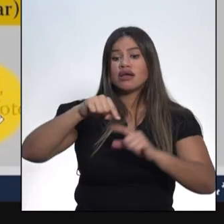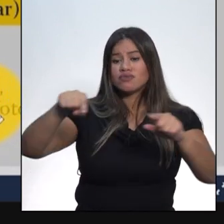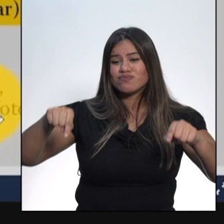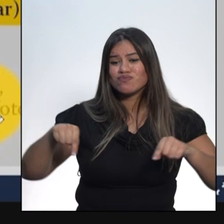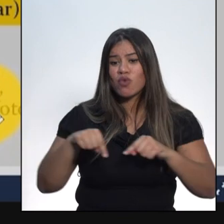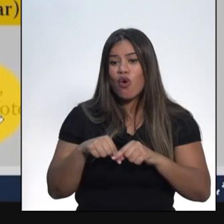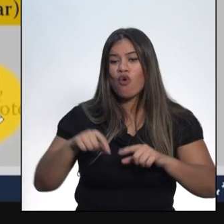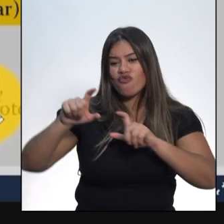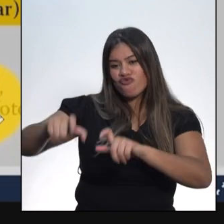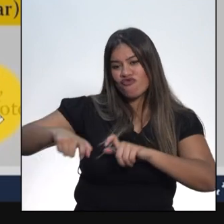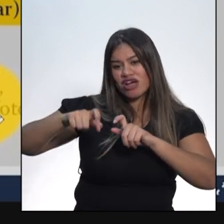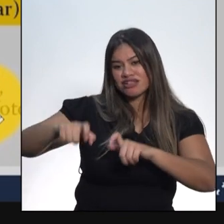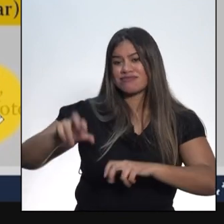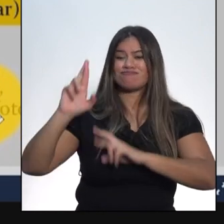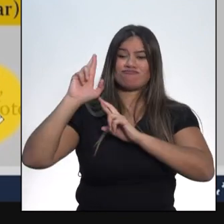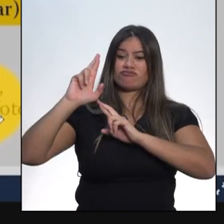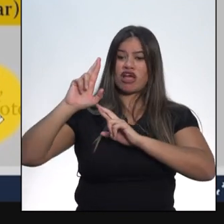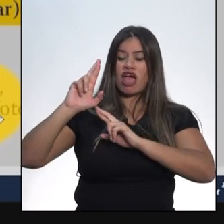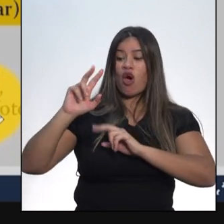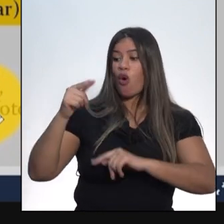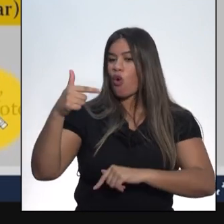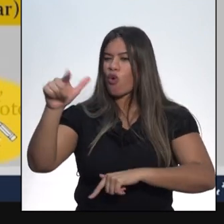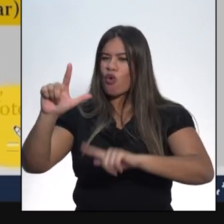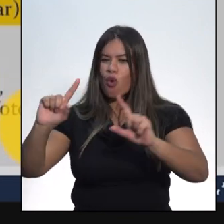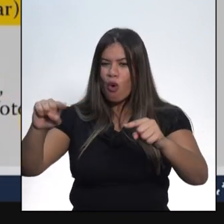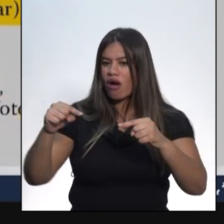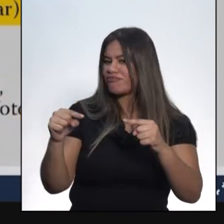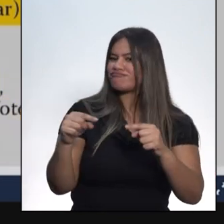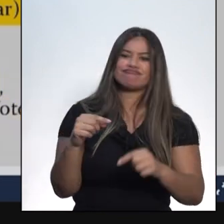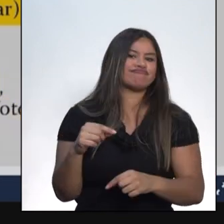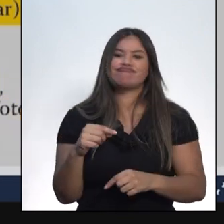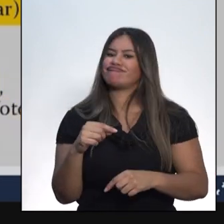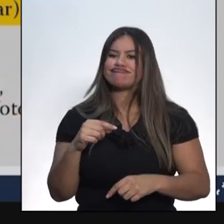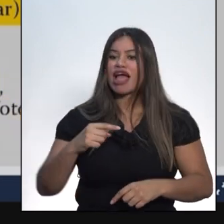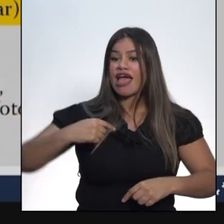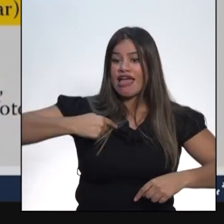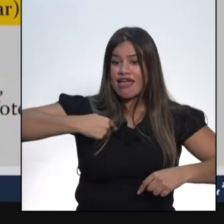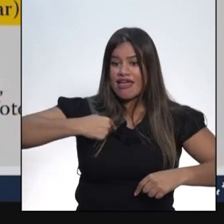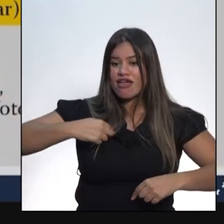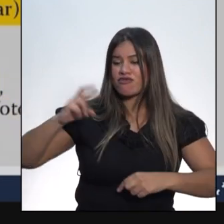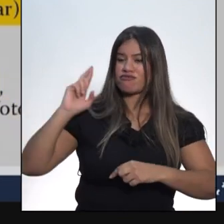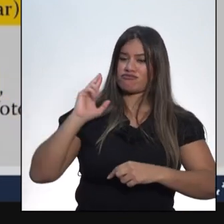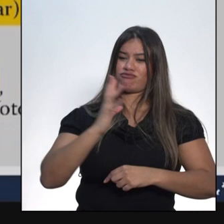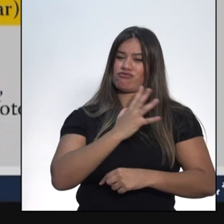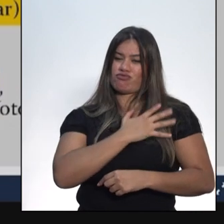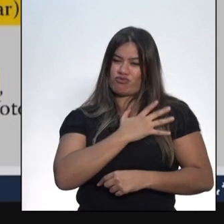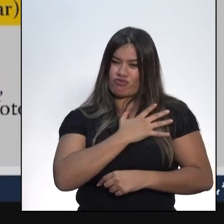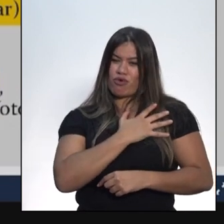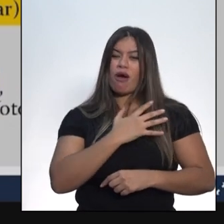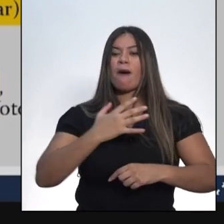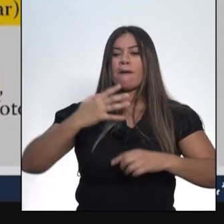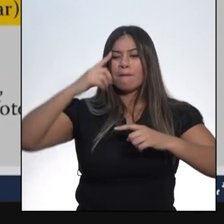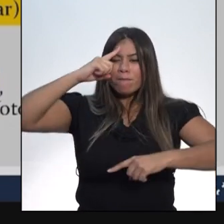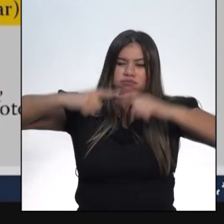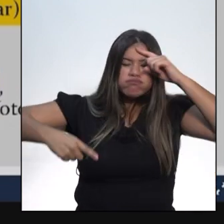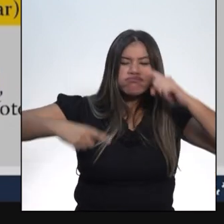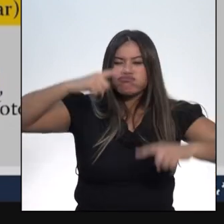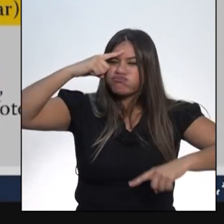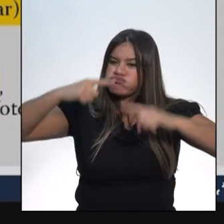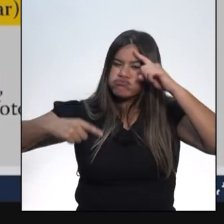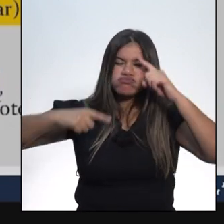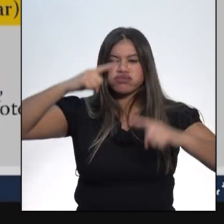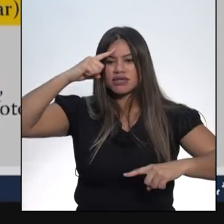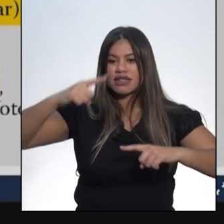domínio político incontestável. Ali, quem mandava era ele e aqueles que não respeitassem suas regras